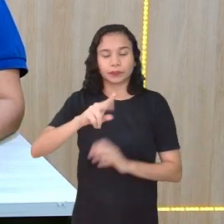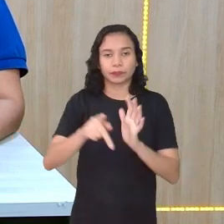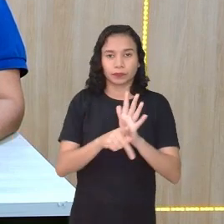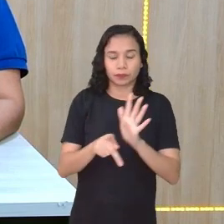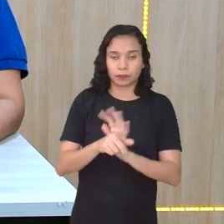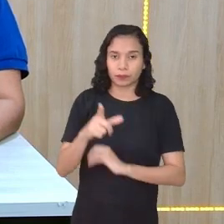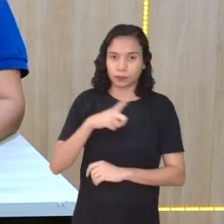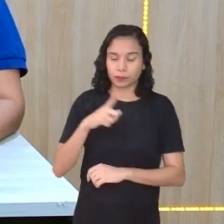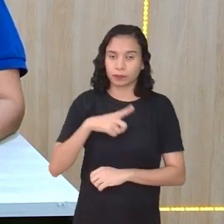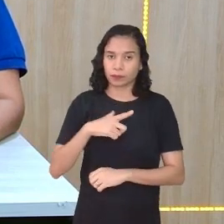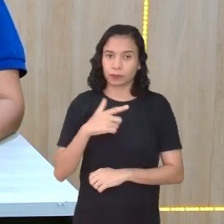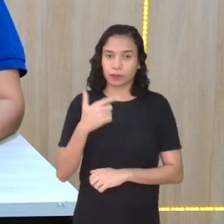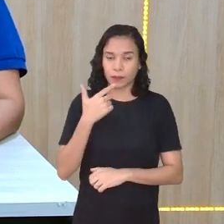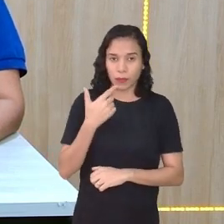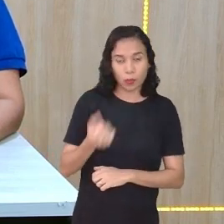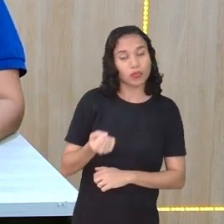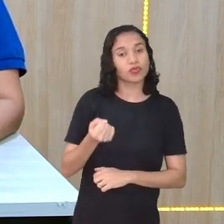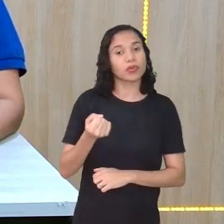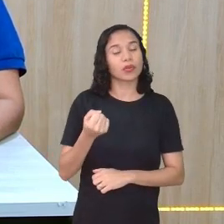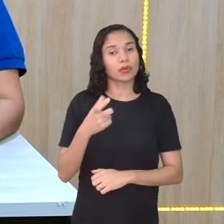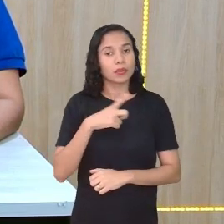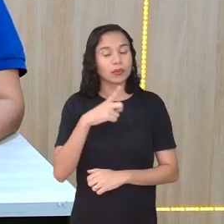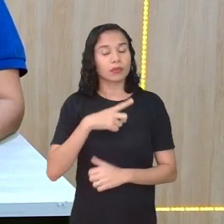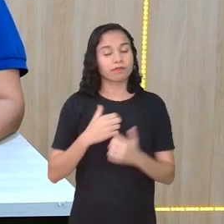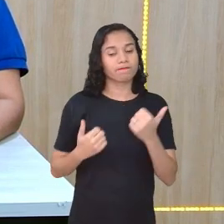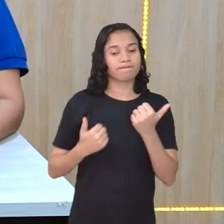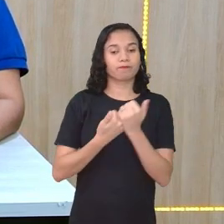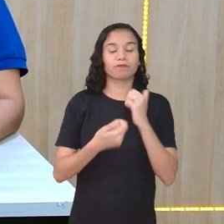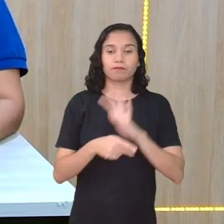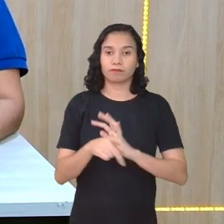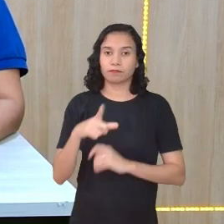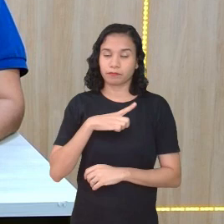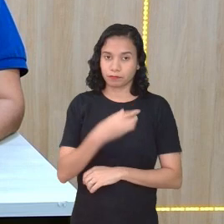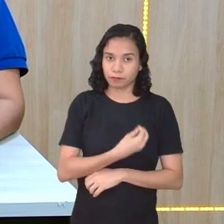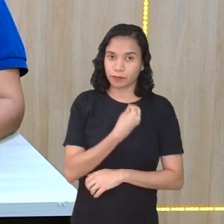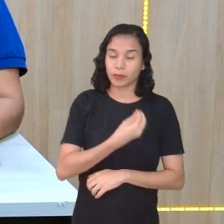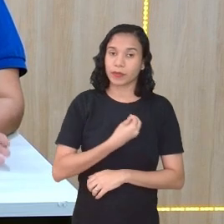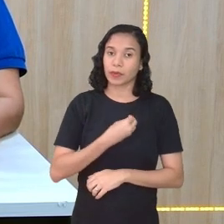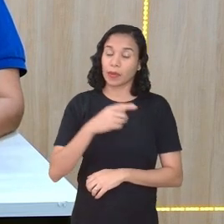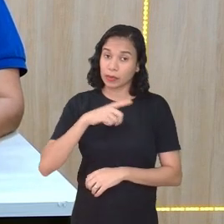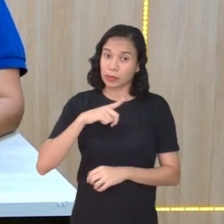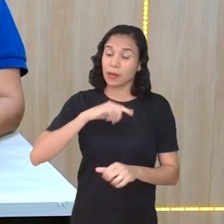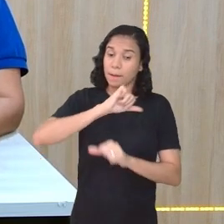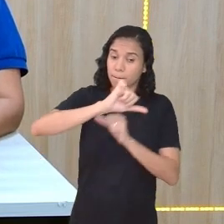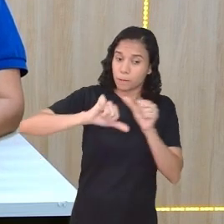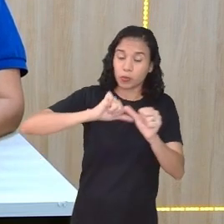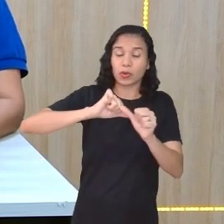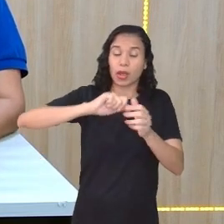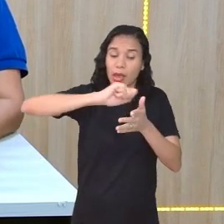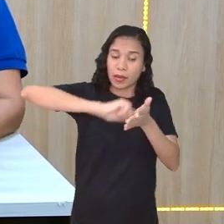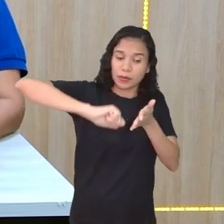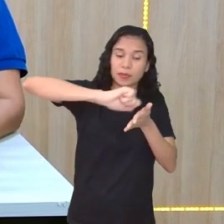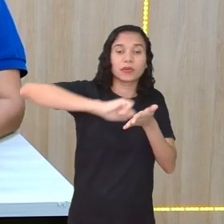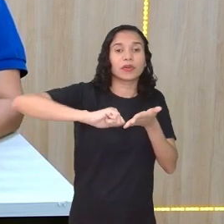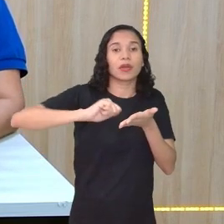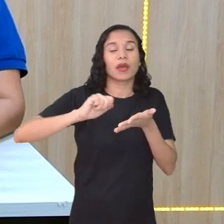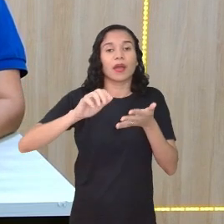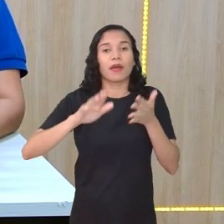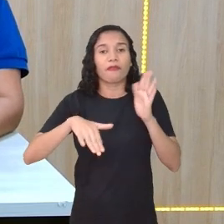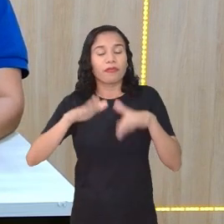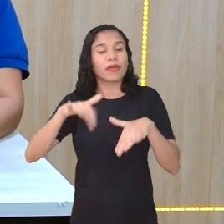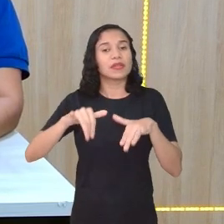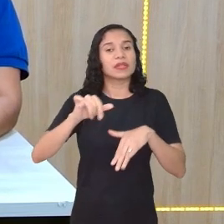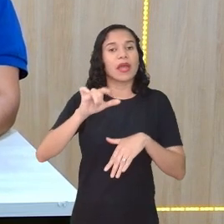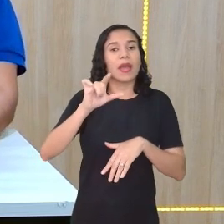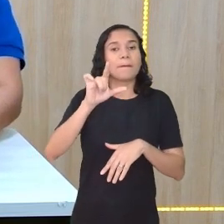As duas formas linguísticas suportam essa mudança, né? É, é só porque a mudança no campo escrito, ela é